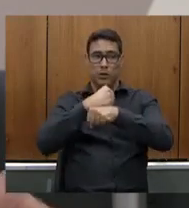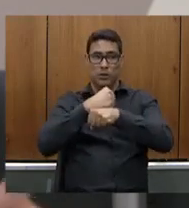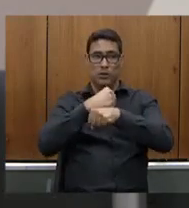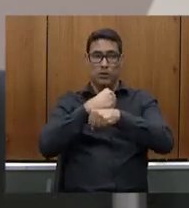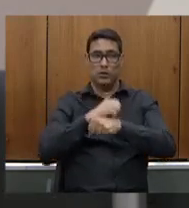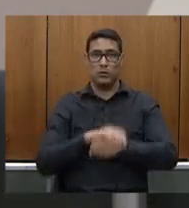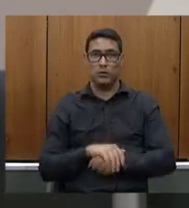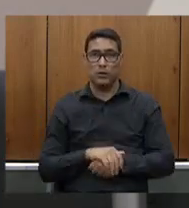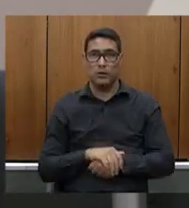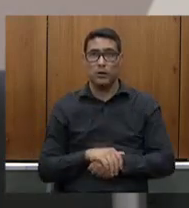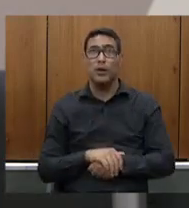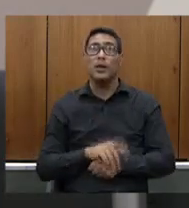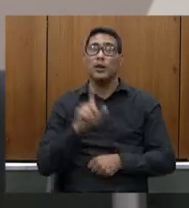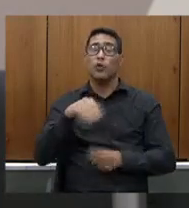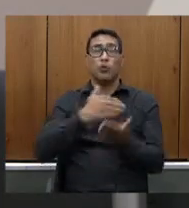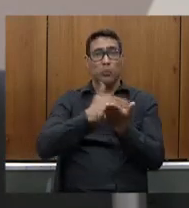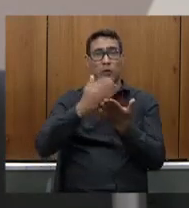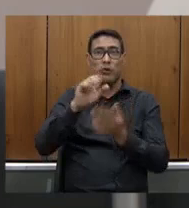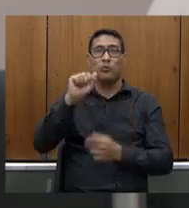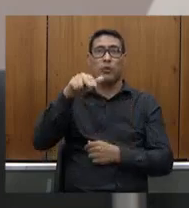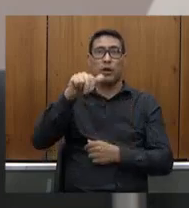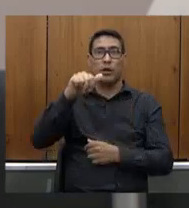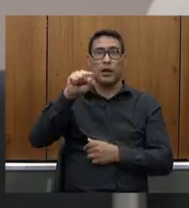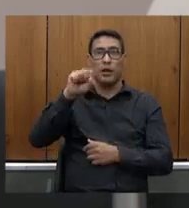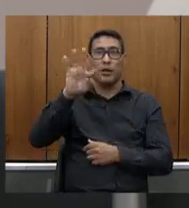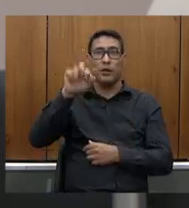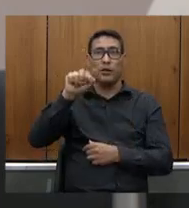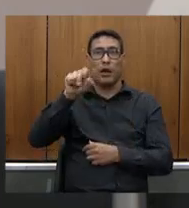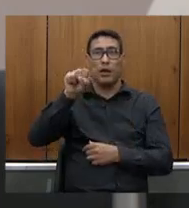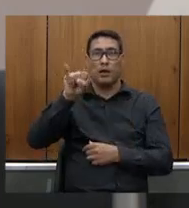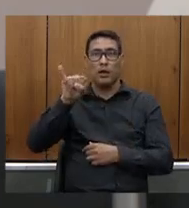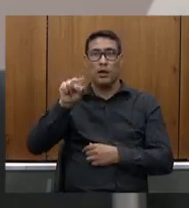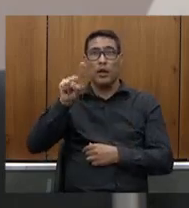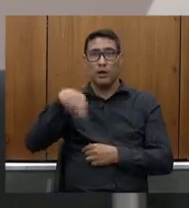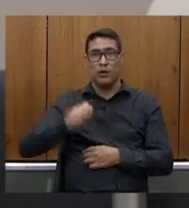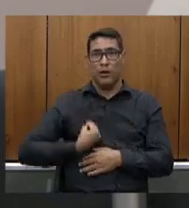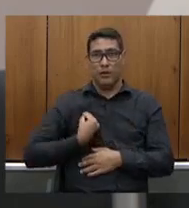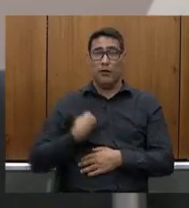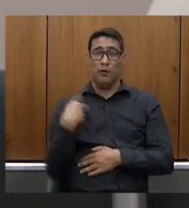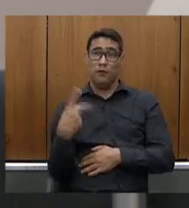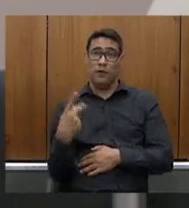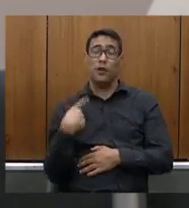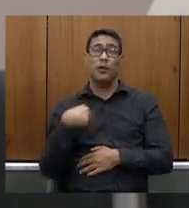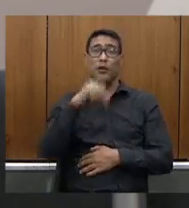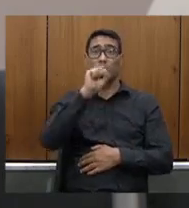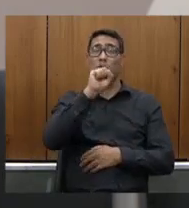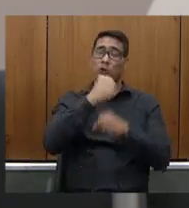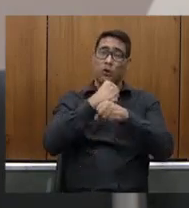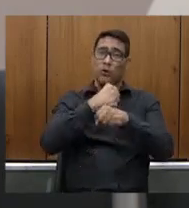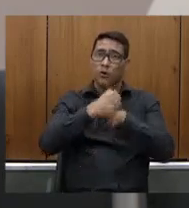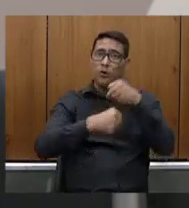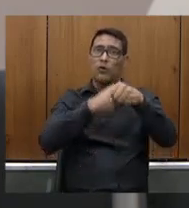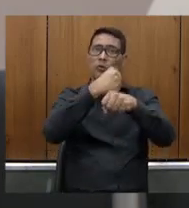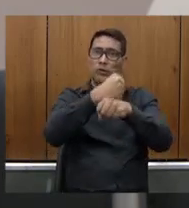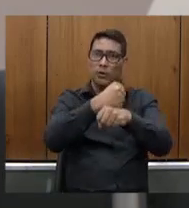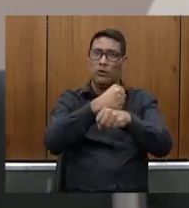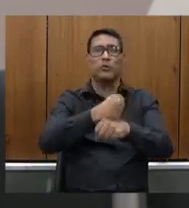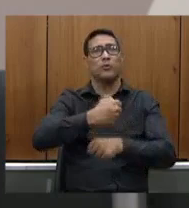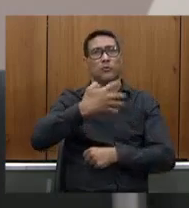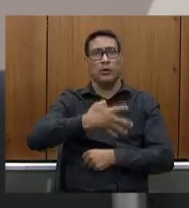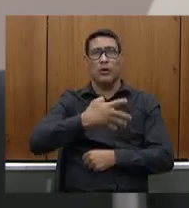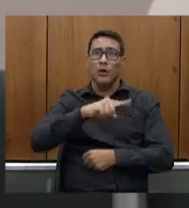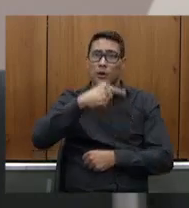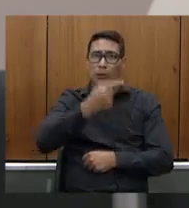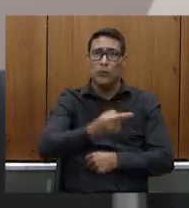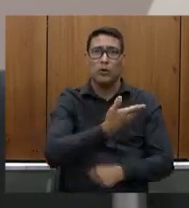hospitais regionais e eu estava aqui naquela época nós passamos oito anos tivemos aí os quatro primeiros depois do governador